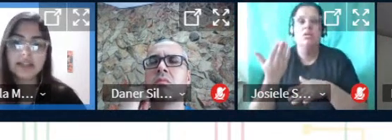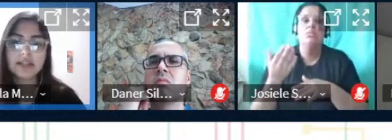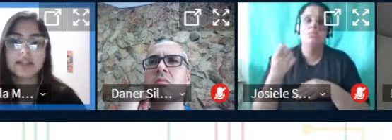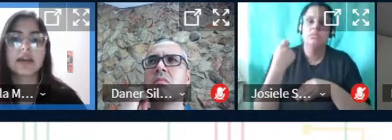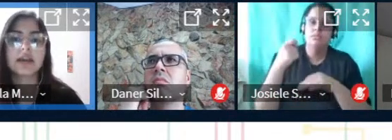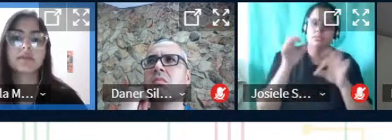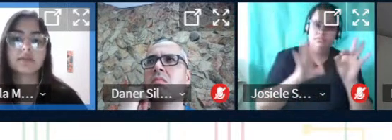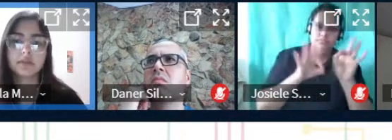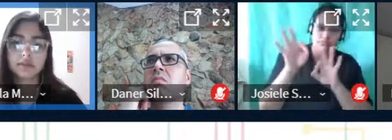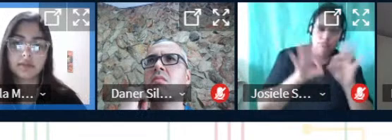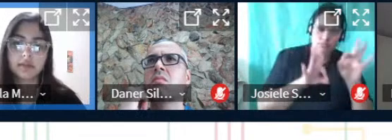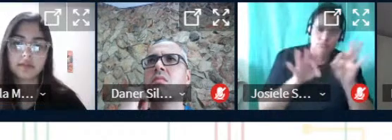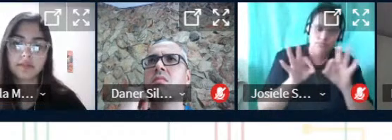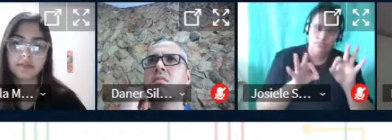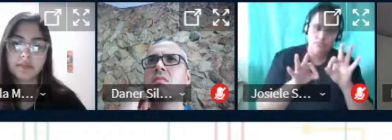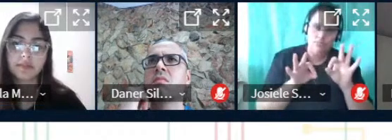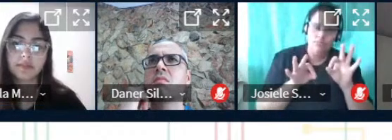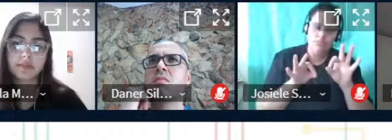isso acontece né